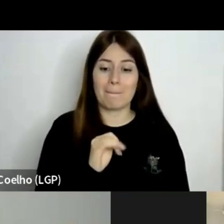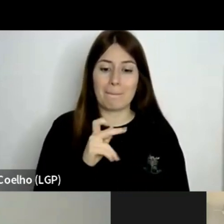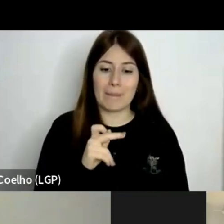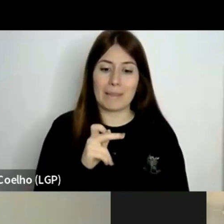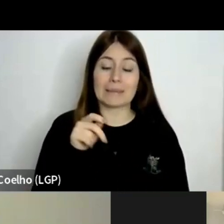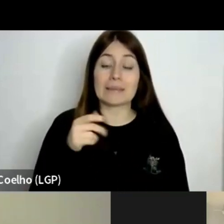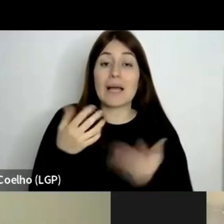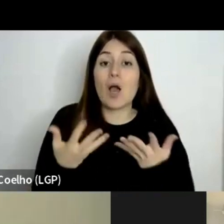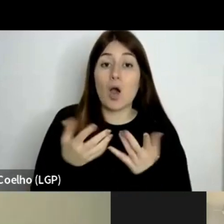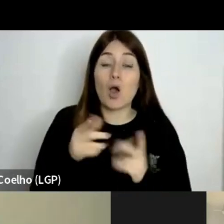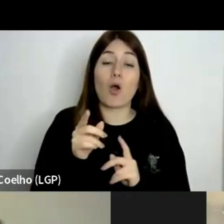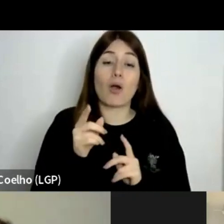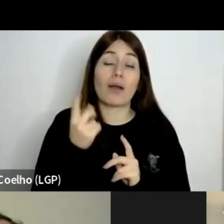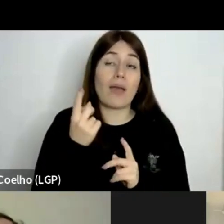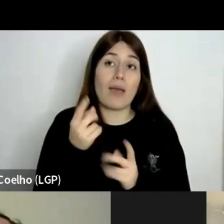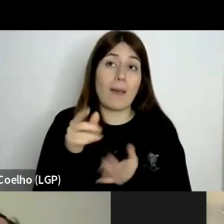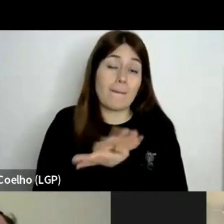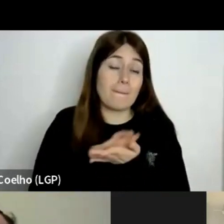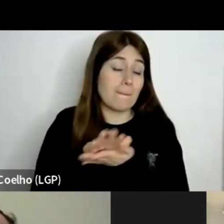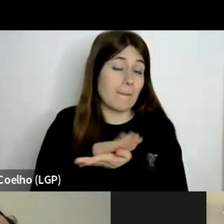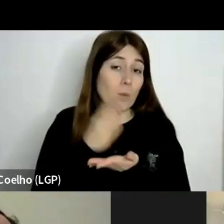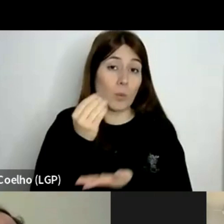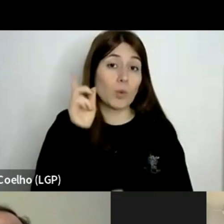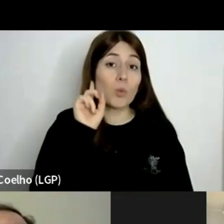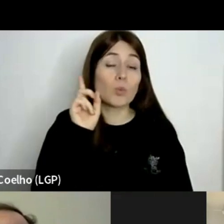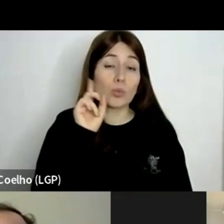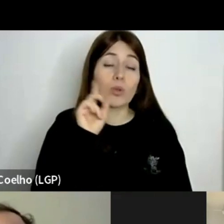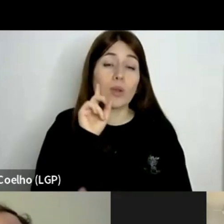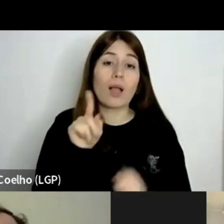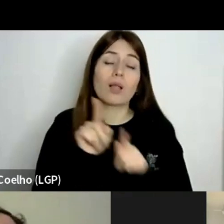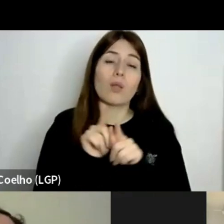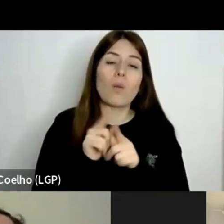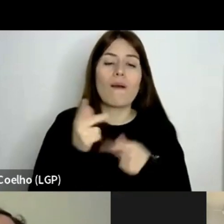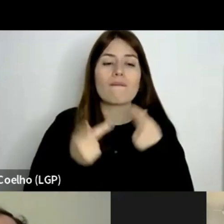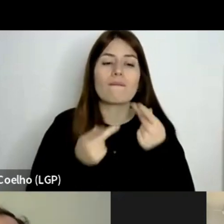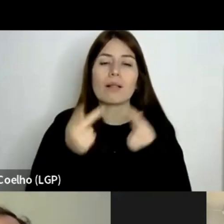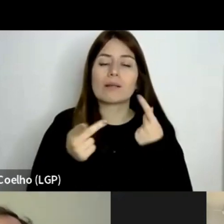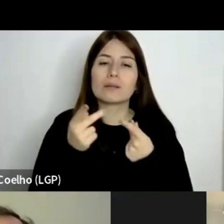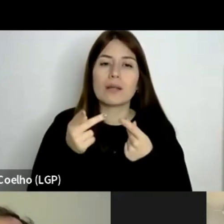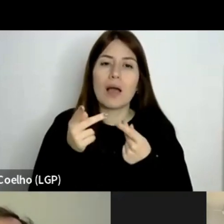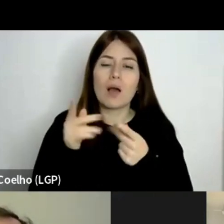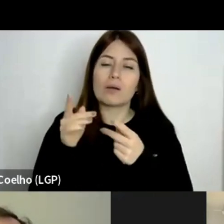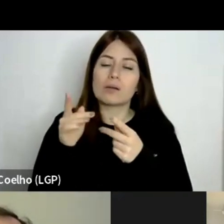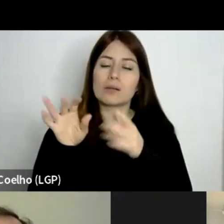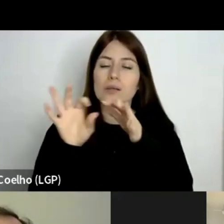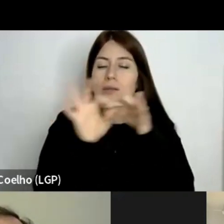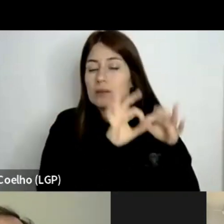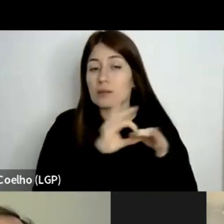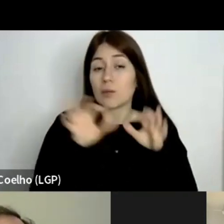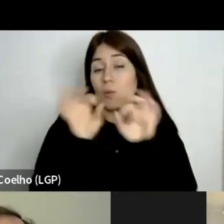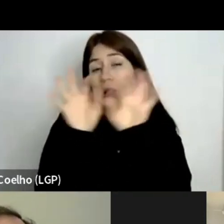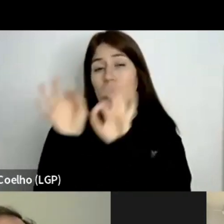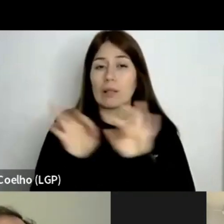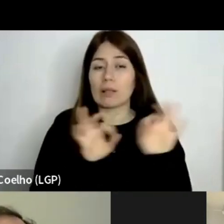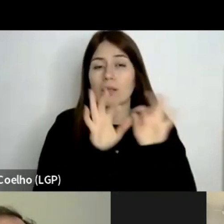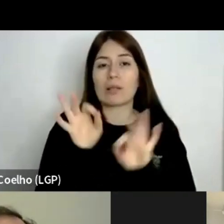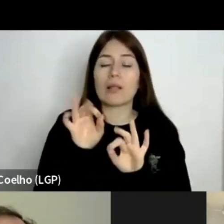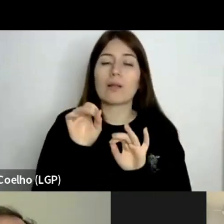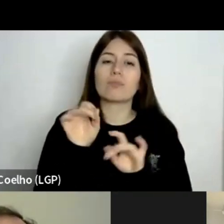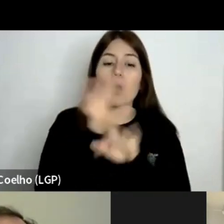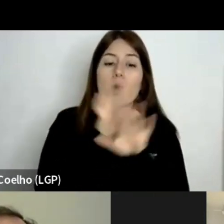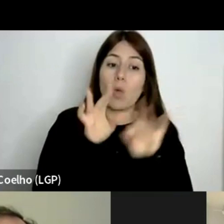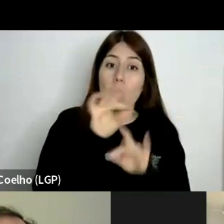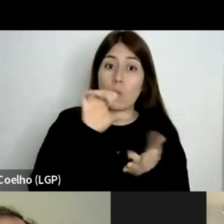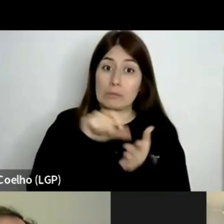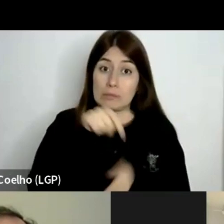pilar fundamental de uma hegemonia avaliativa eurocêntrica e um